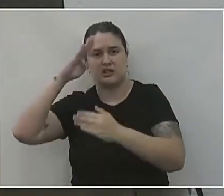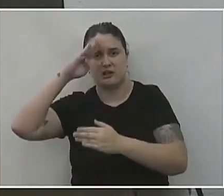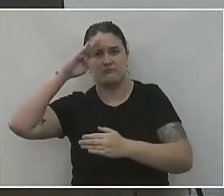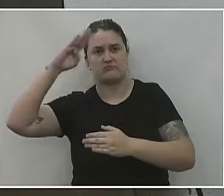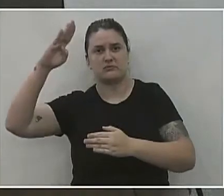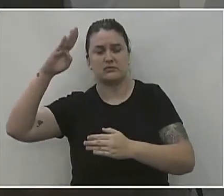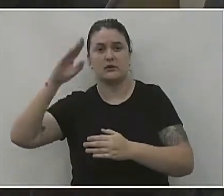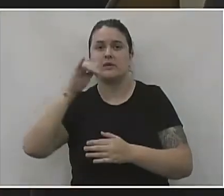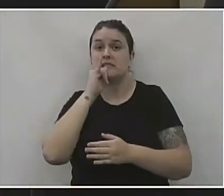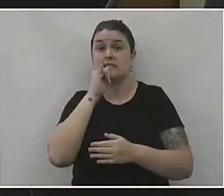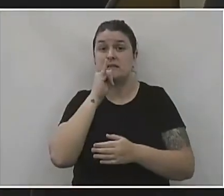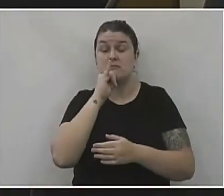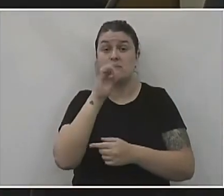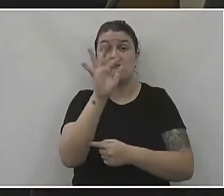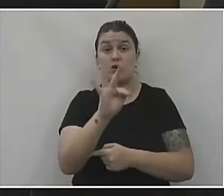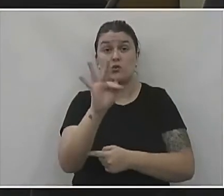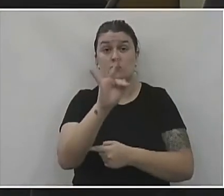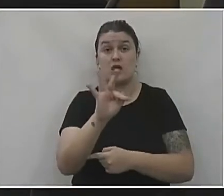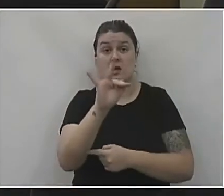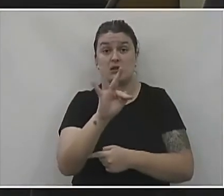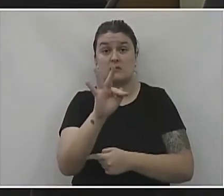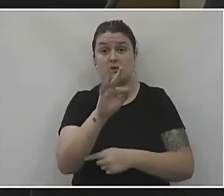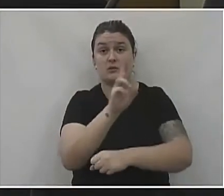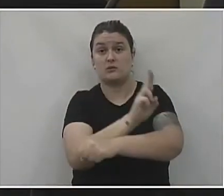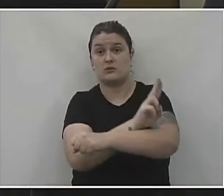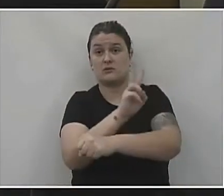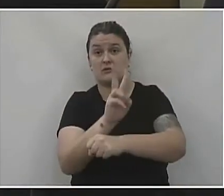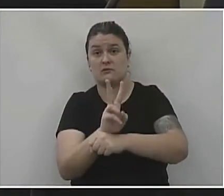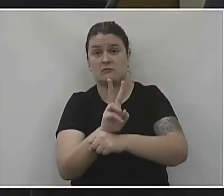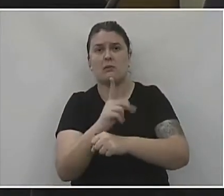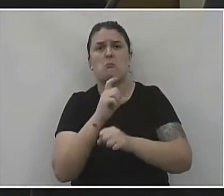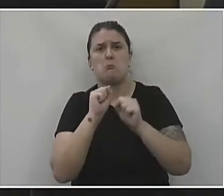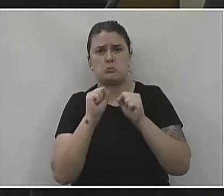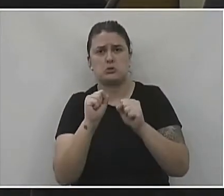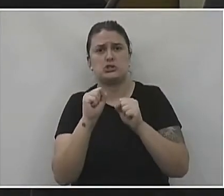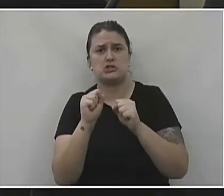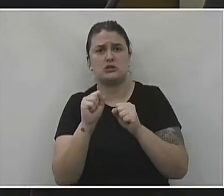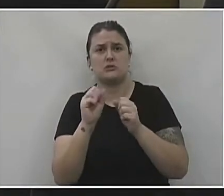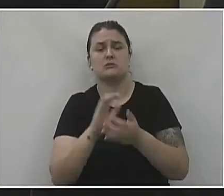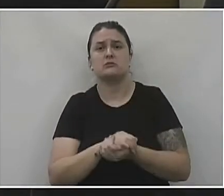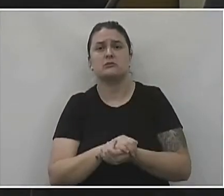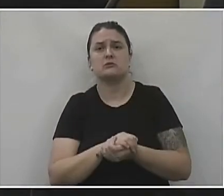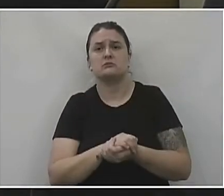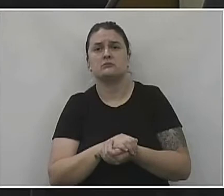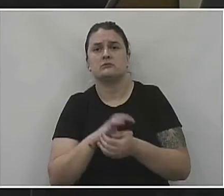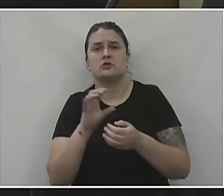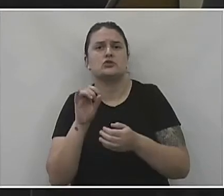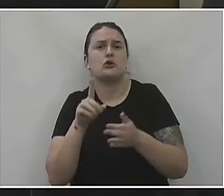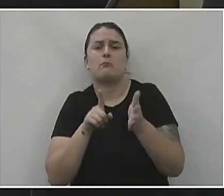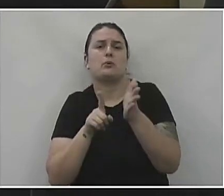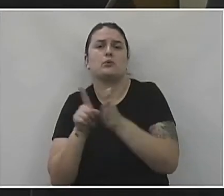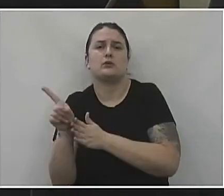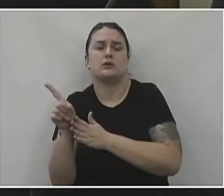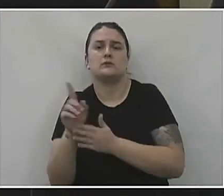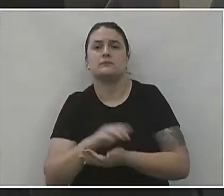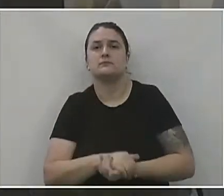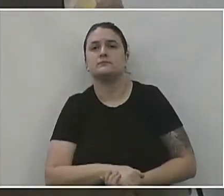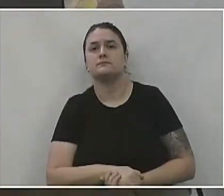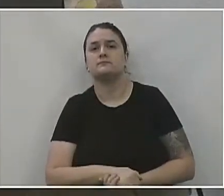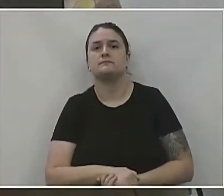Por exemplo, a Uniúve é um lugar que poderia ser montado. Tem alas e alas lá. Só uma pergunta, né? Tá.